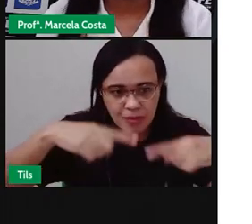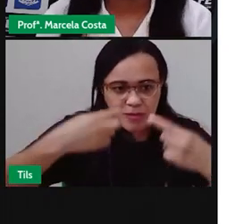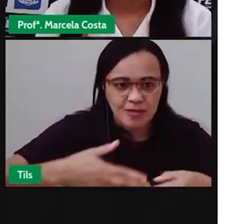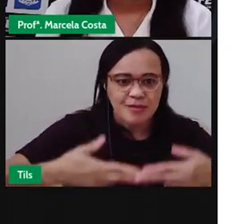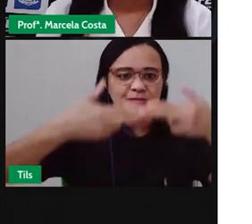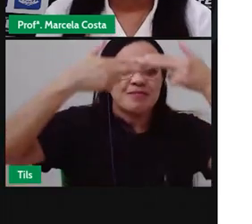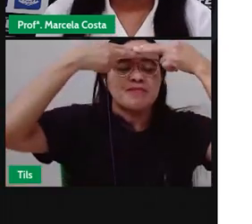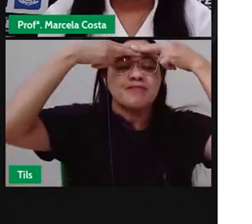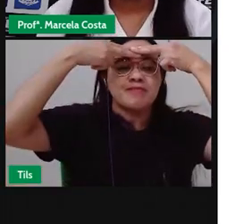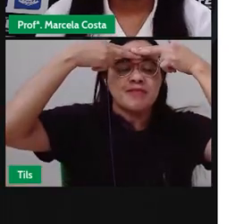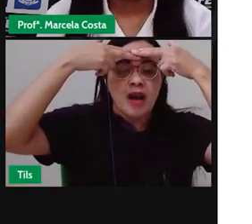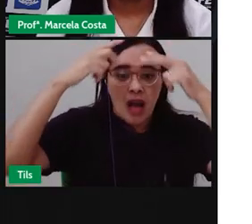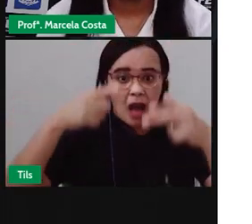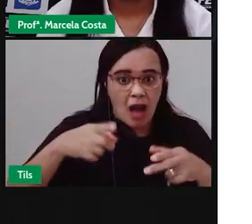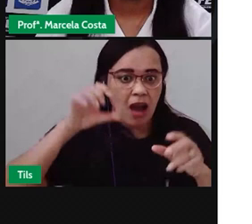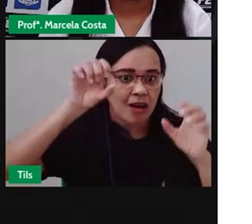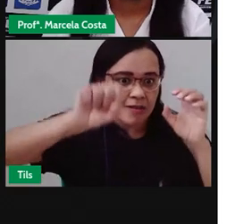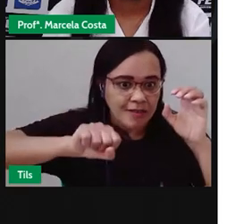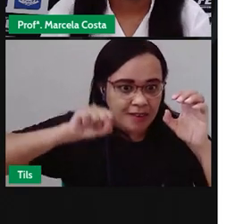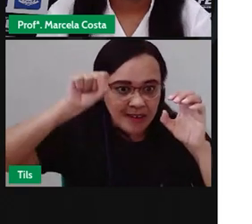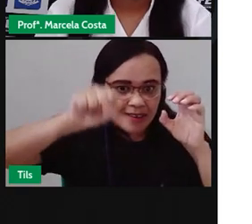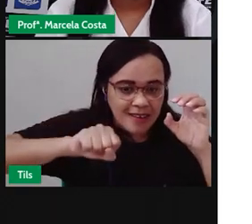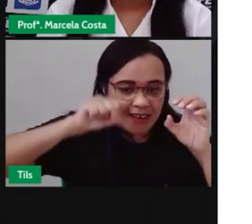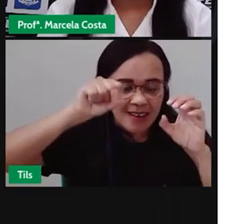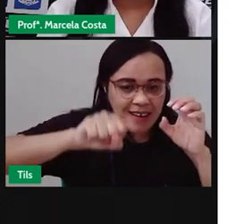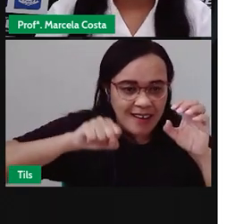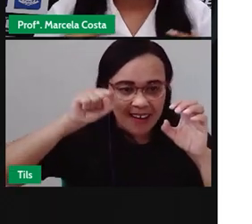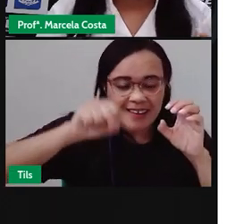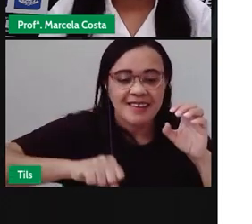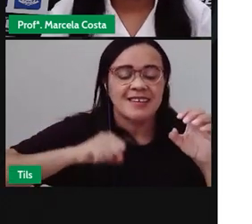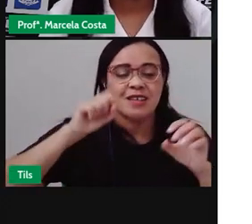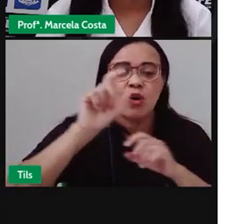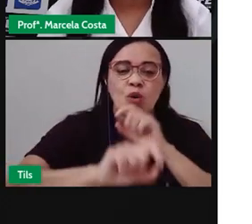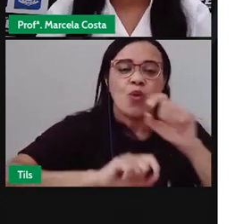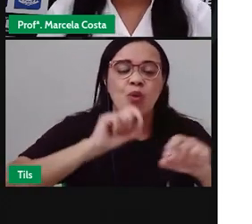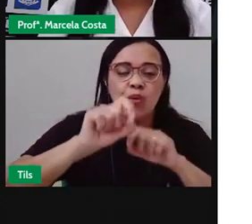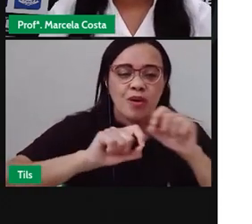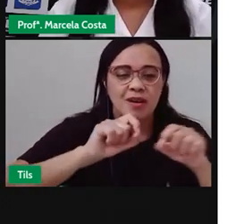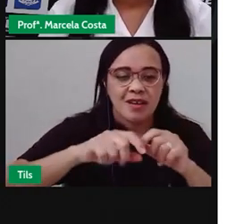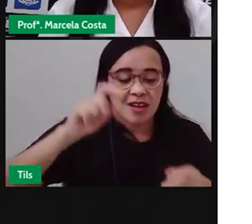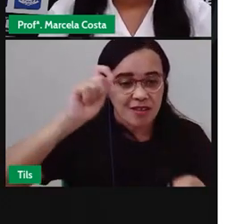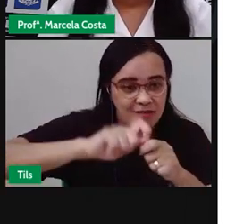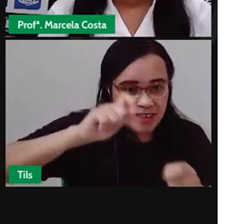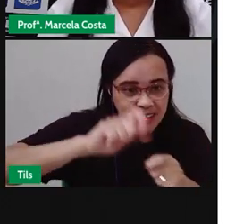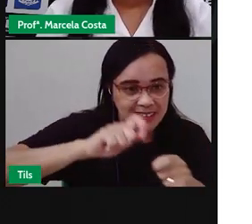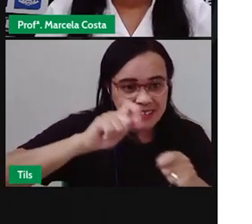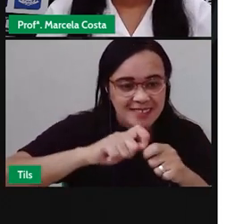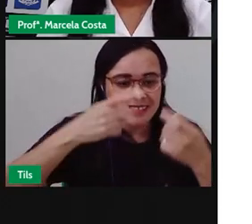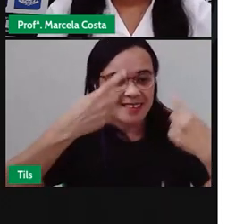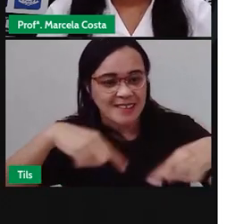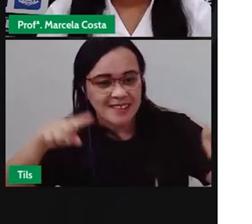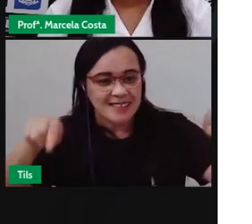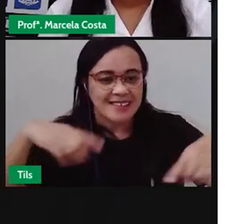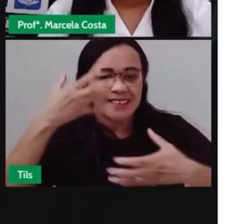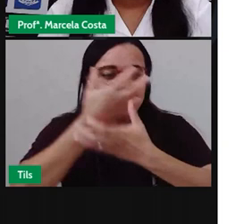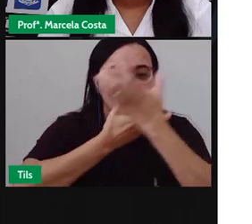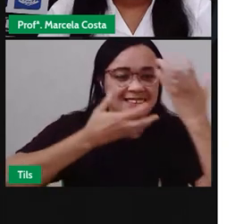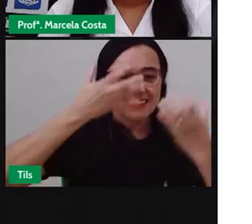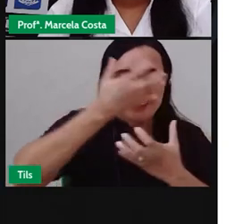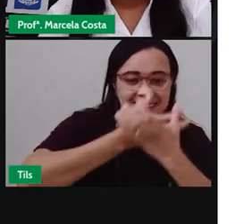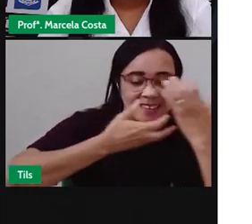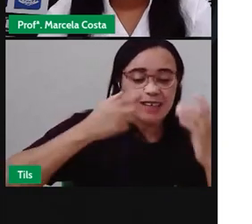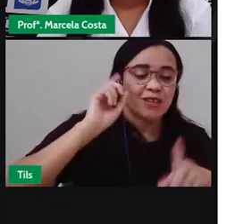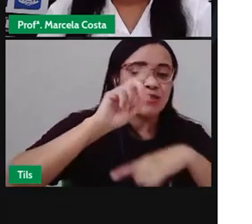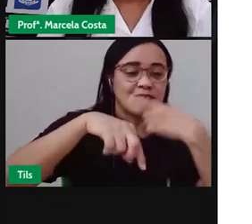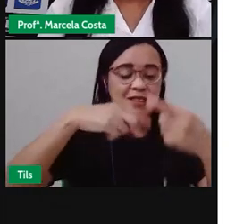Cantando Compartilha Com a professora Da sua escola Com seus amigos Também Pra mostrar Que você